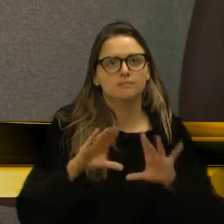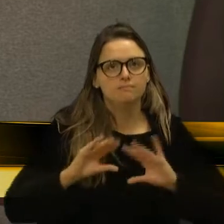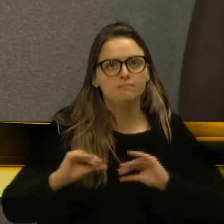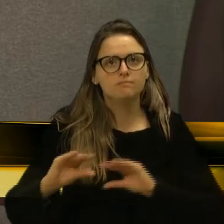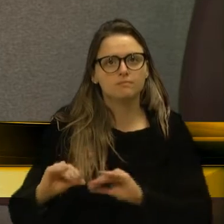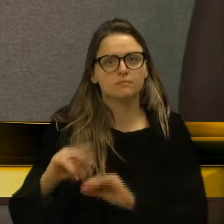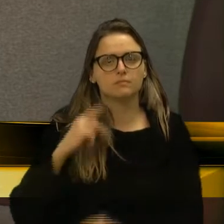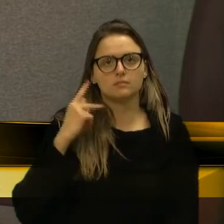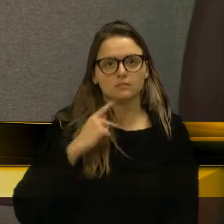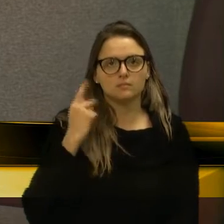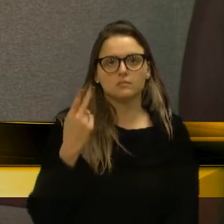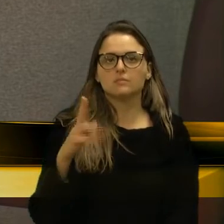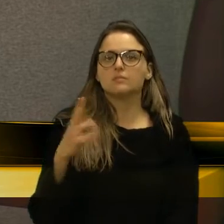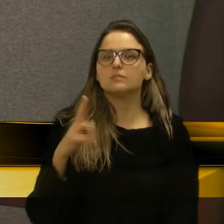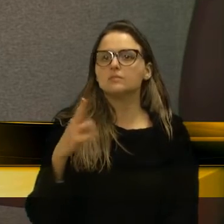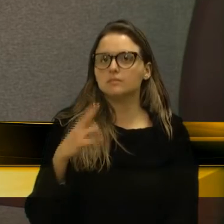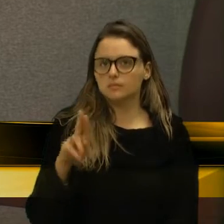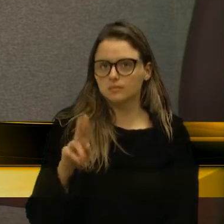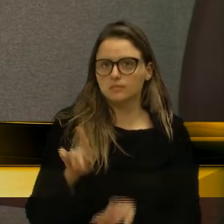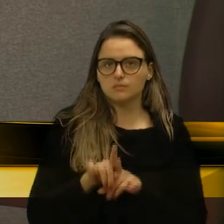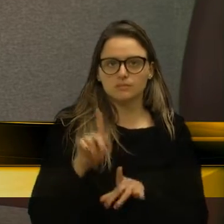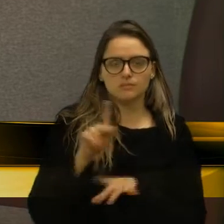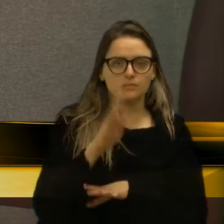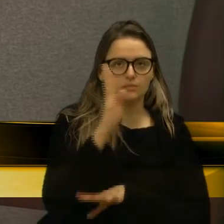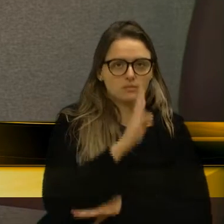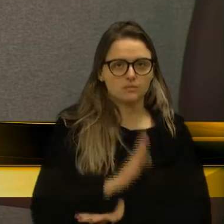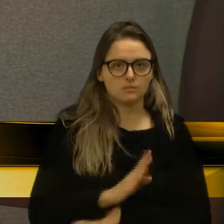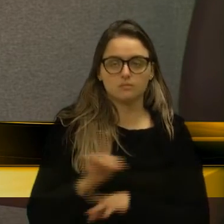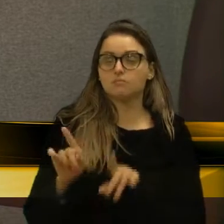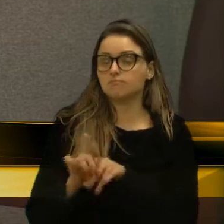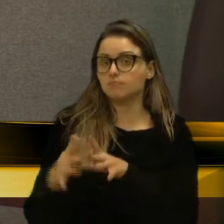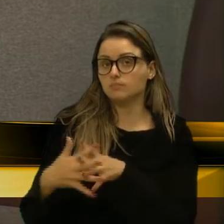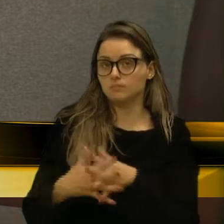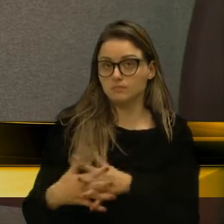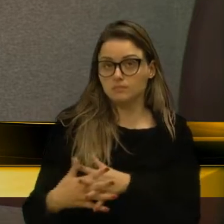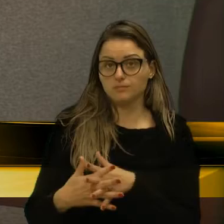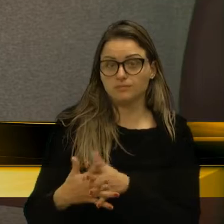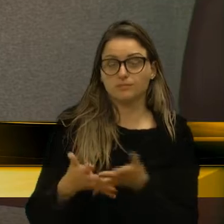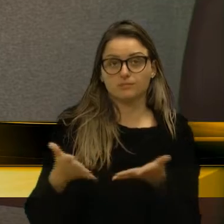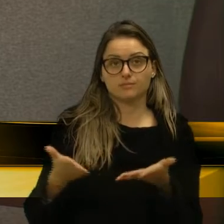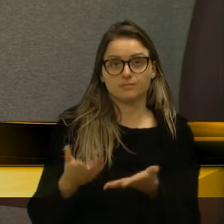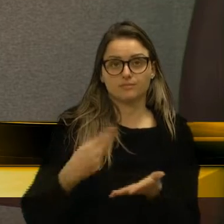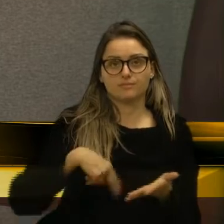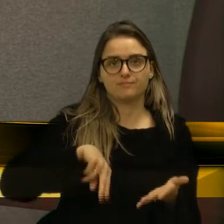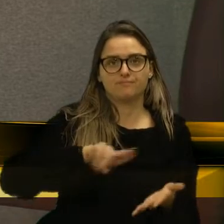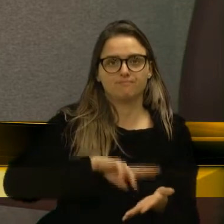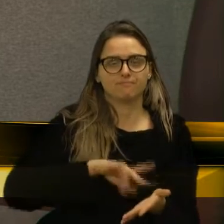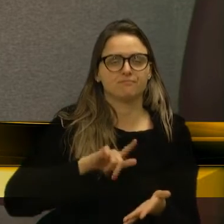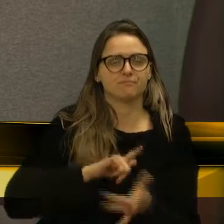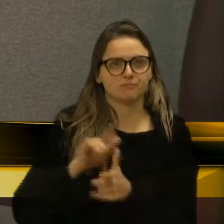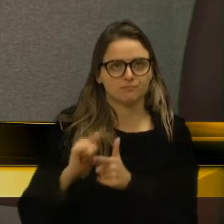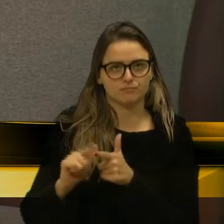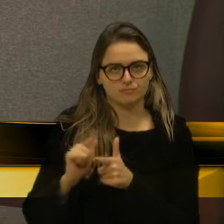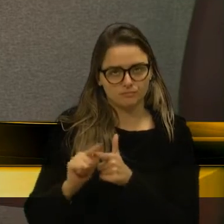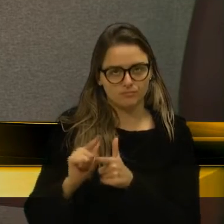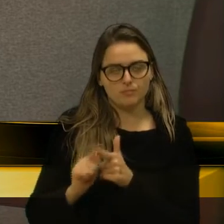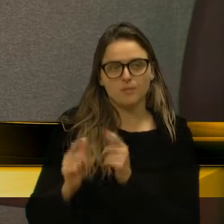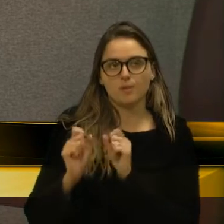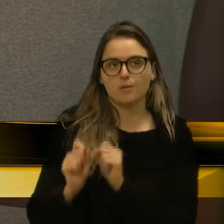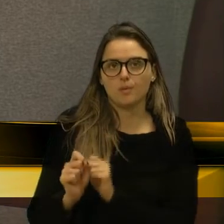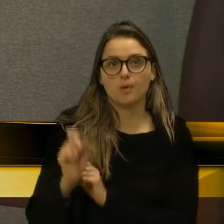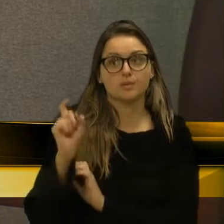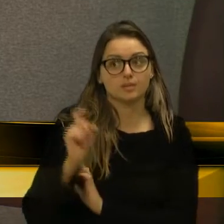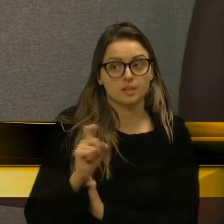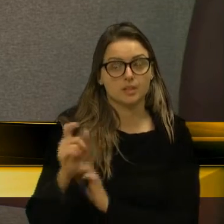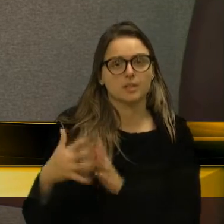política do Uruguai e isso atrapalhou. E agora nós corremos o risco de atrapalhar